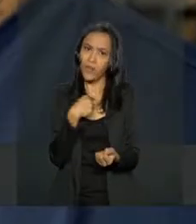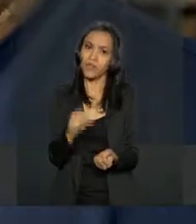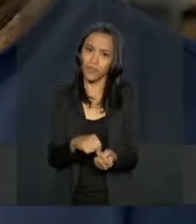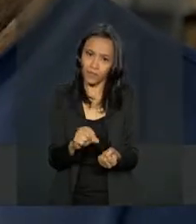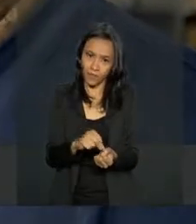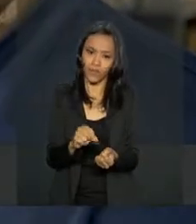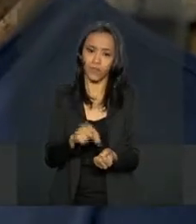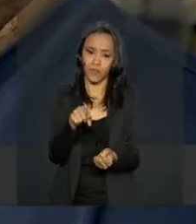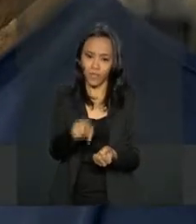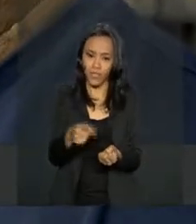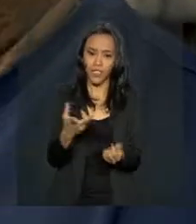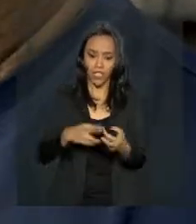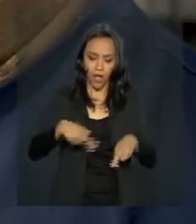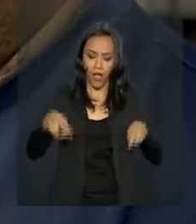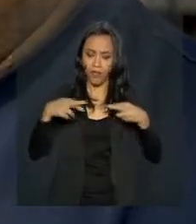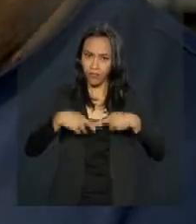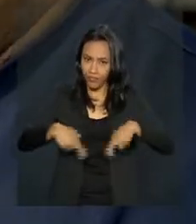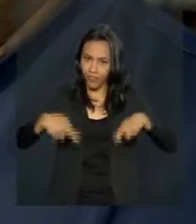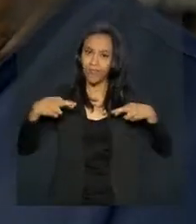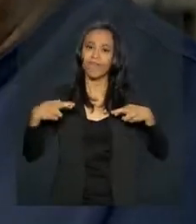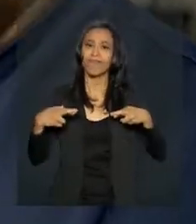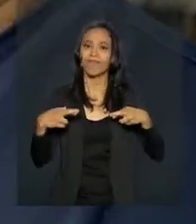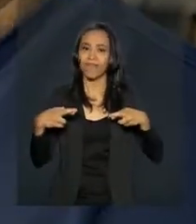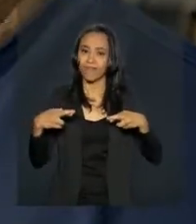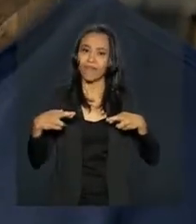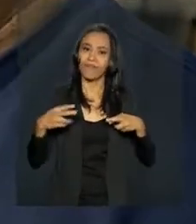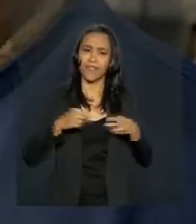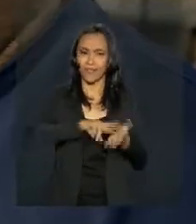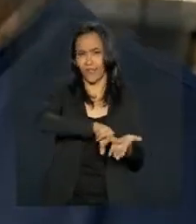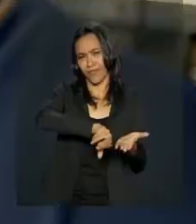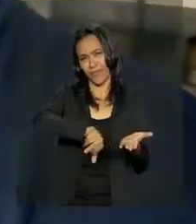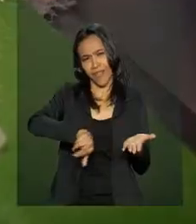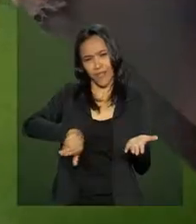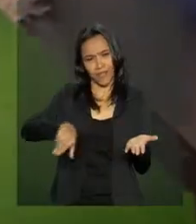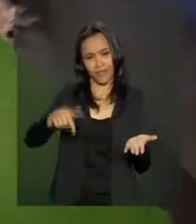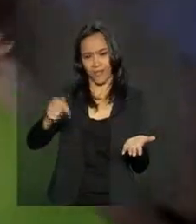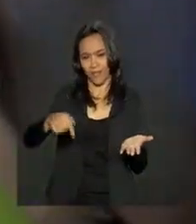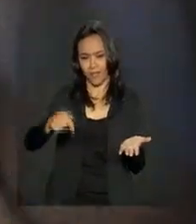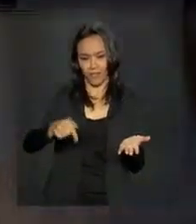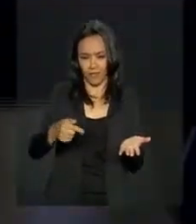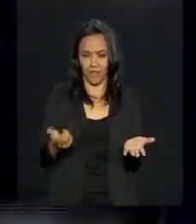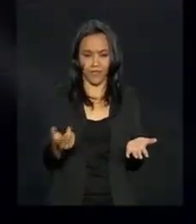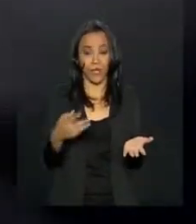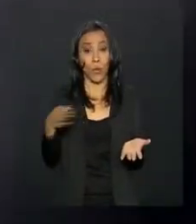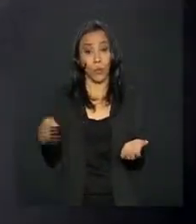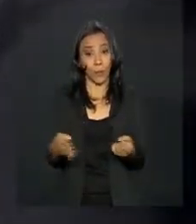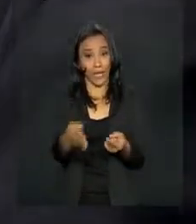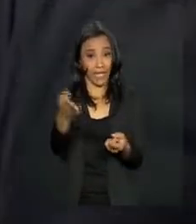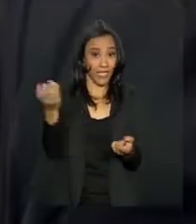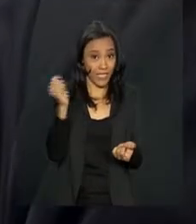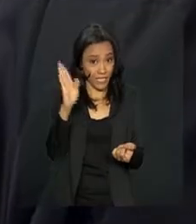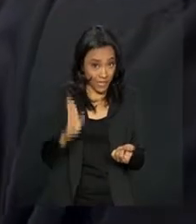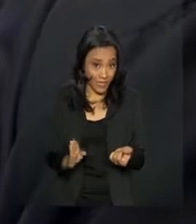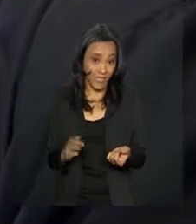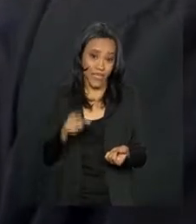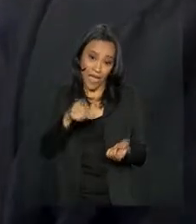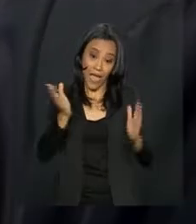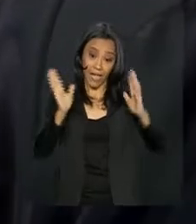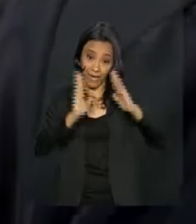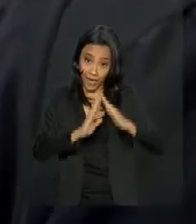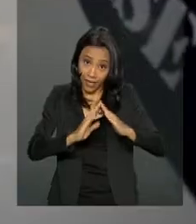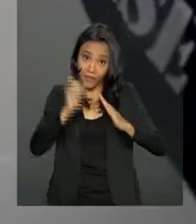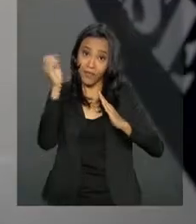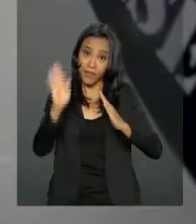fez ieksoba aqui, já fez diversificados pratos, né? Peixe é brasileira. A Casa do Brasil na